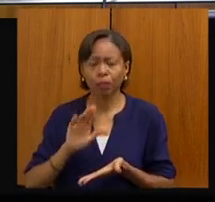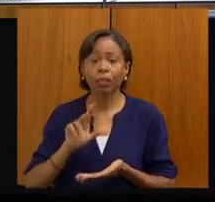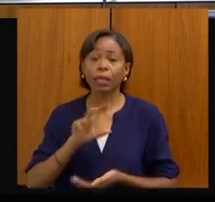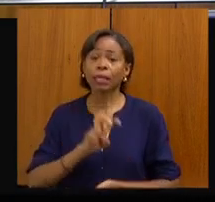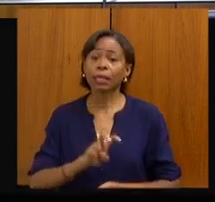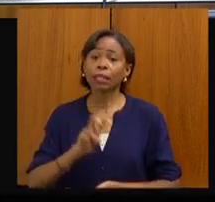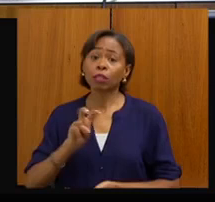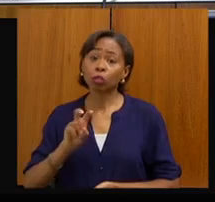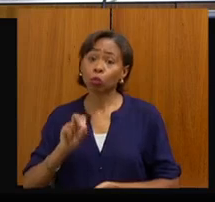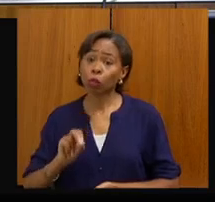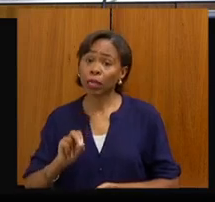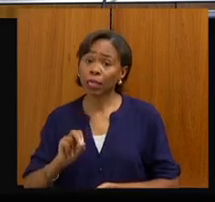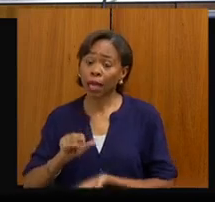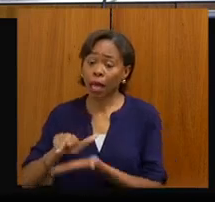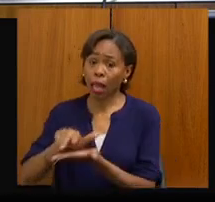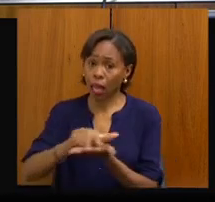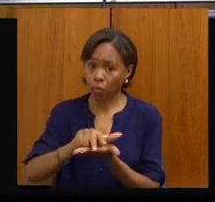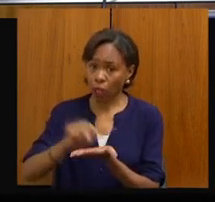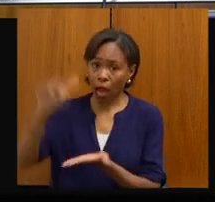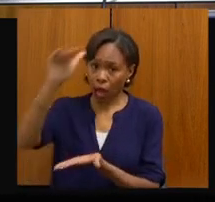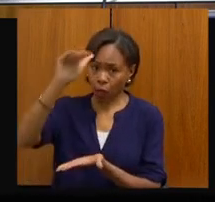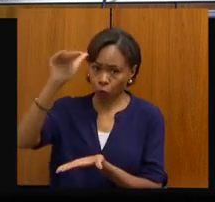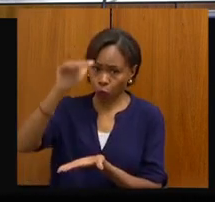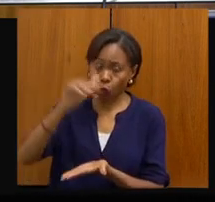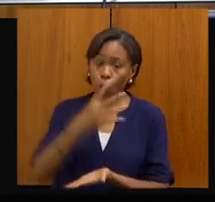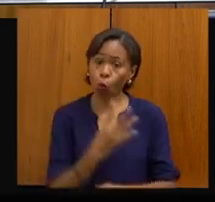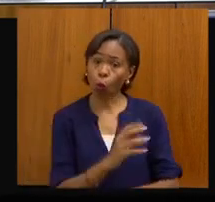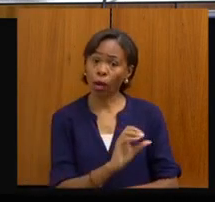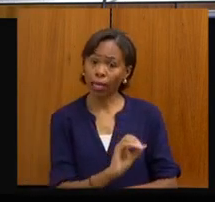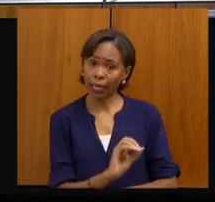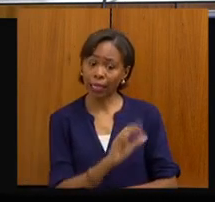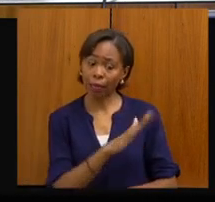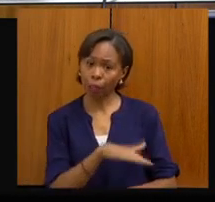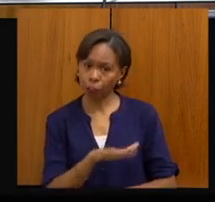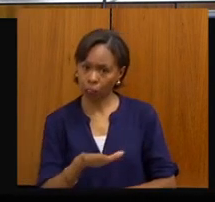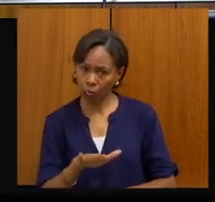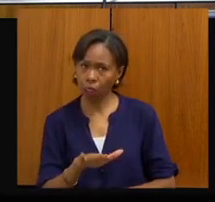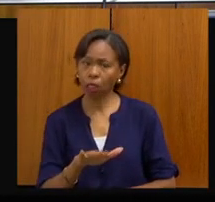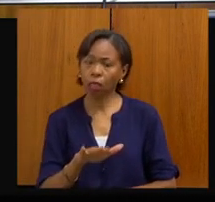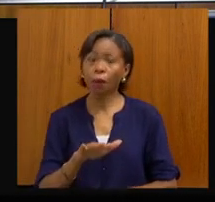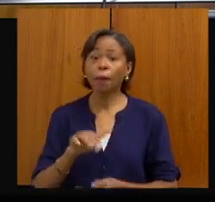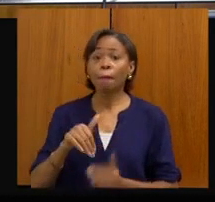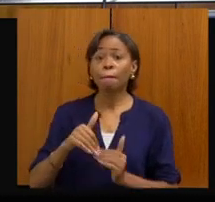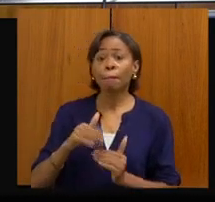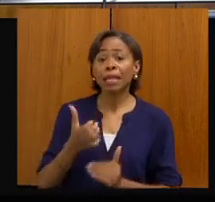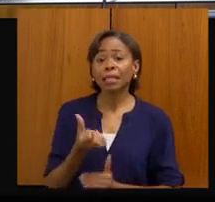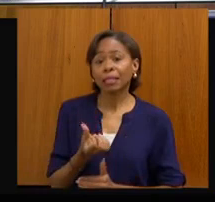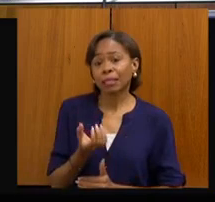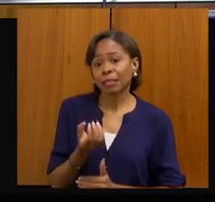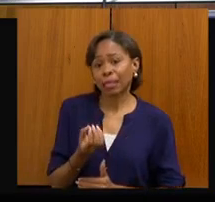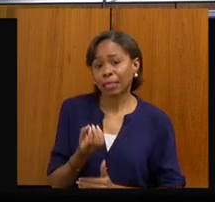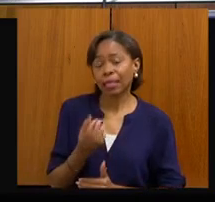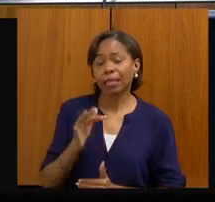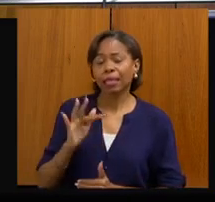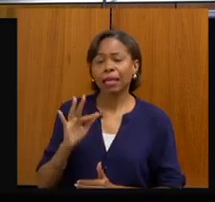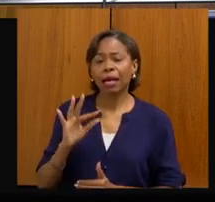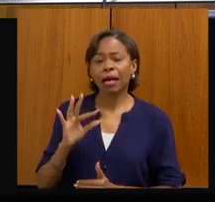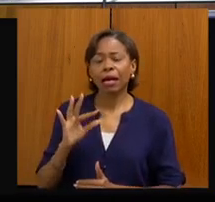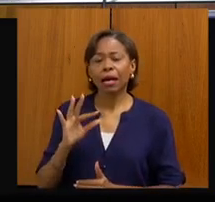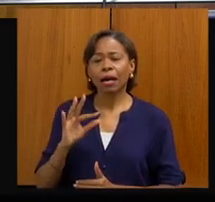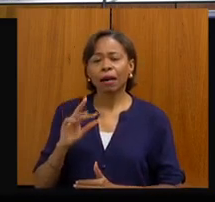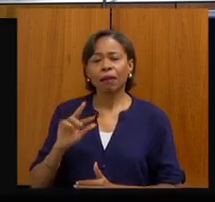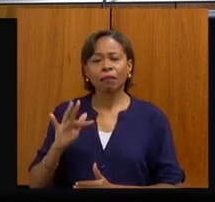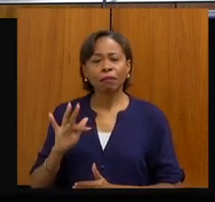leitos adultos, mais 40 pediátricos, são 590 leitos, mais 60 da FEMIG. Então, gente aumentou cerca de